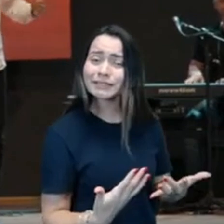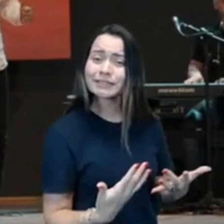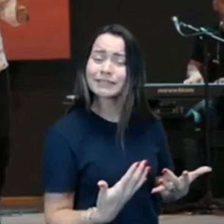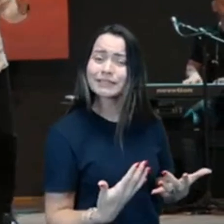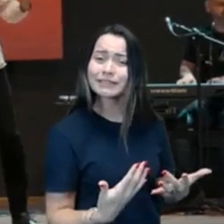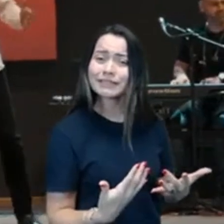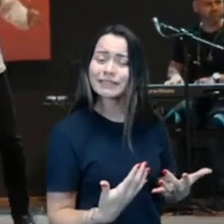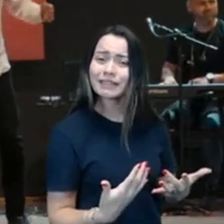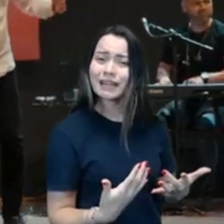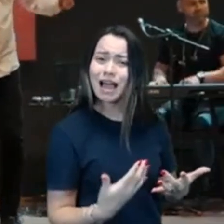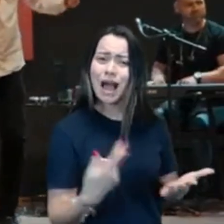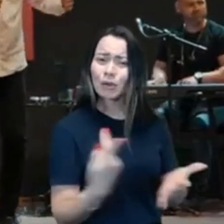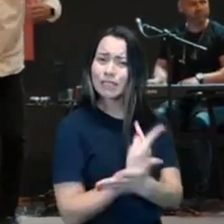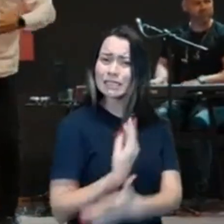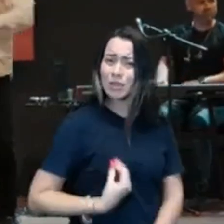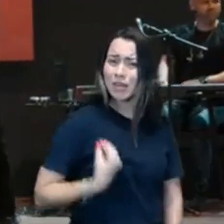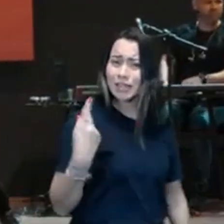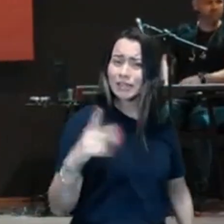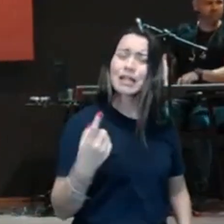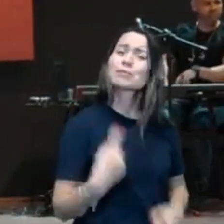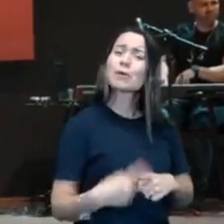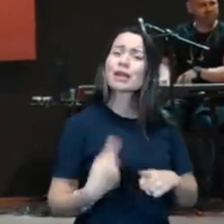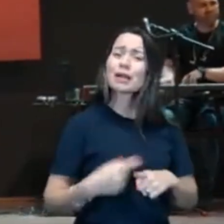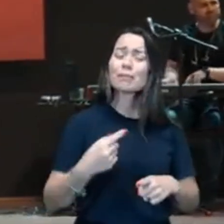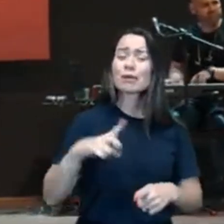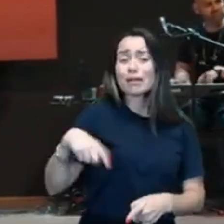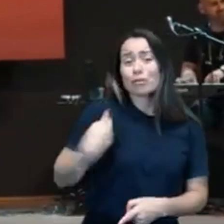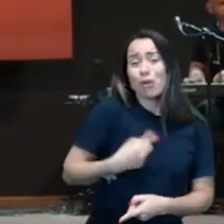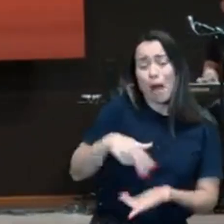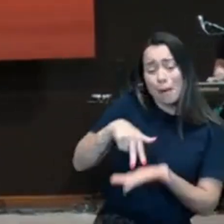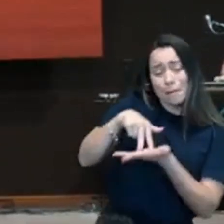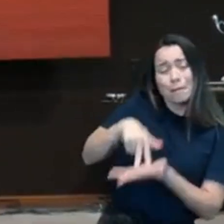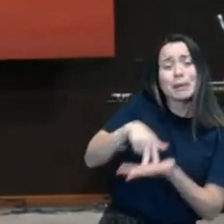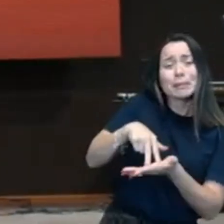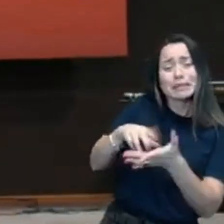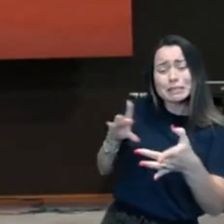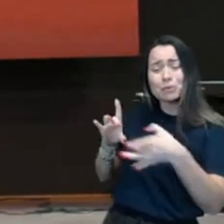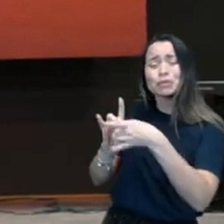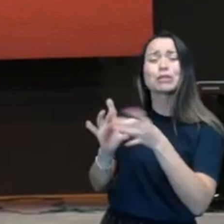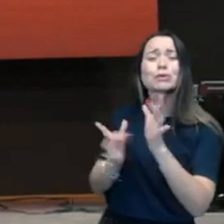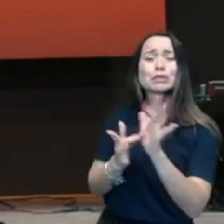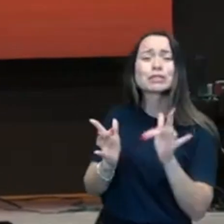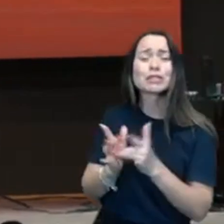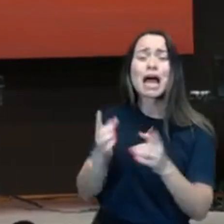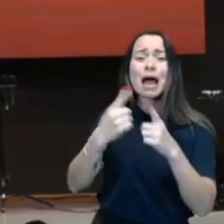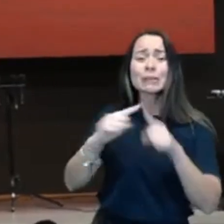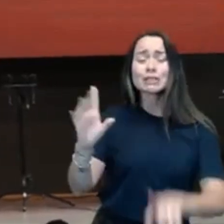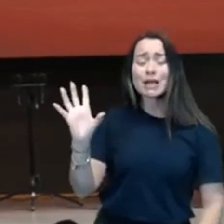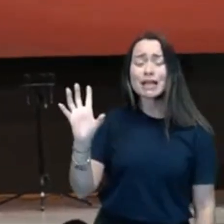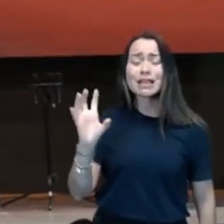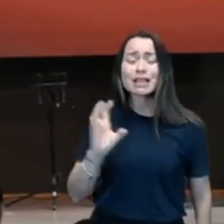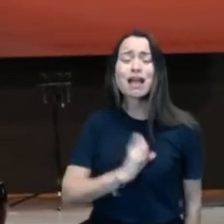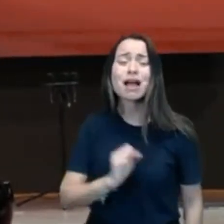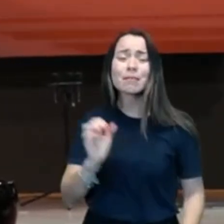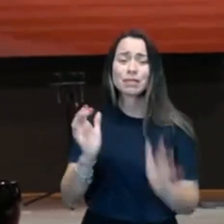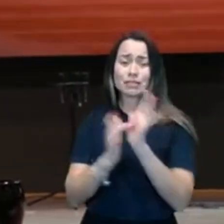A permanência veio, ele se revelou, aquele que me ama e me obedece, eu me revelarei.